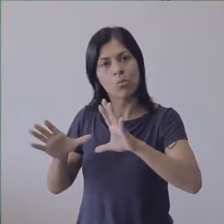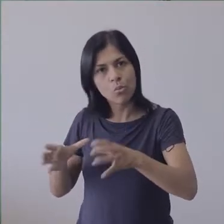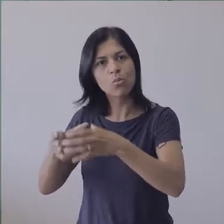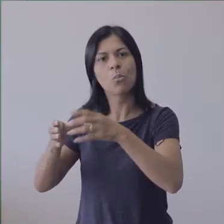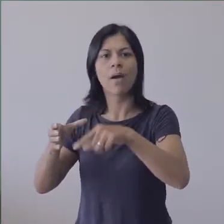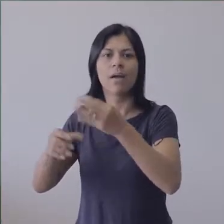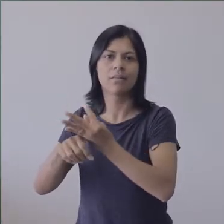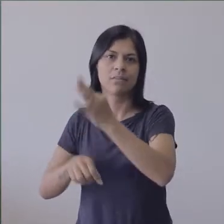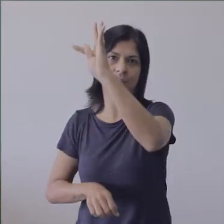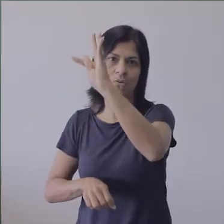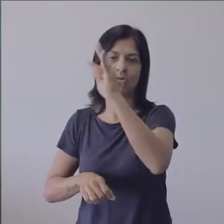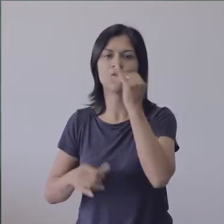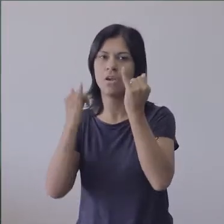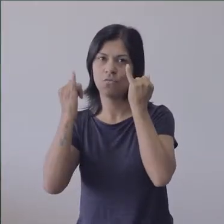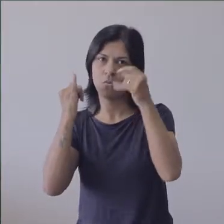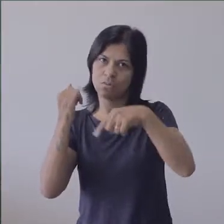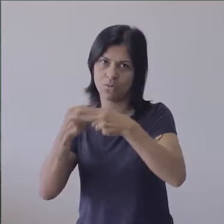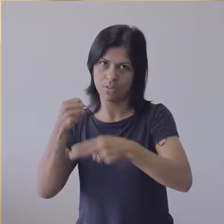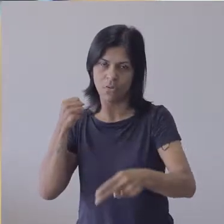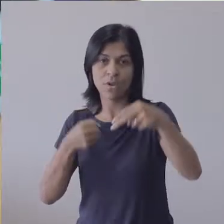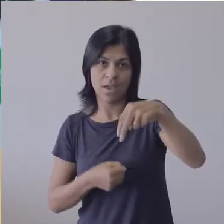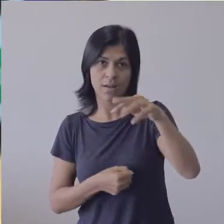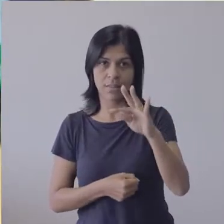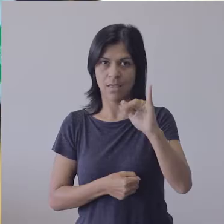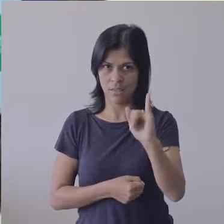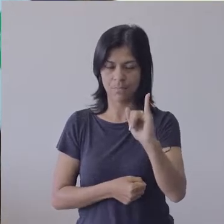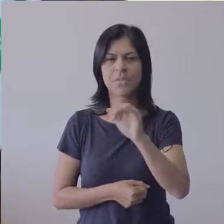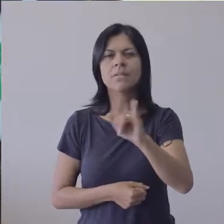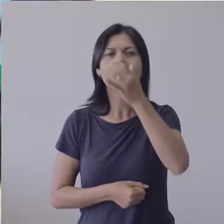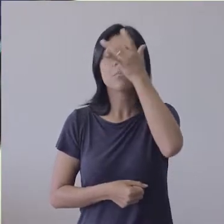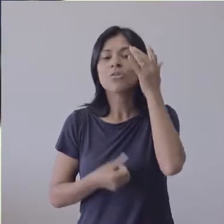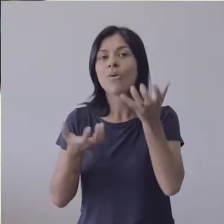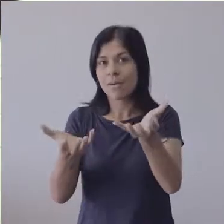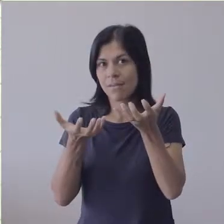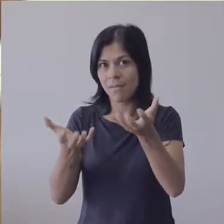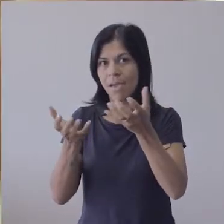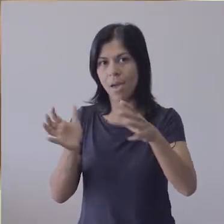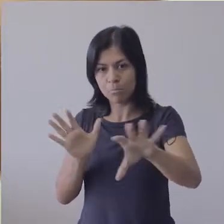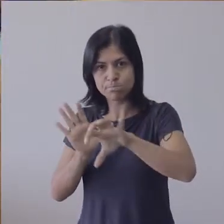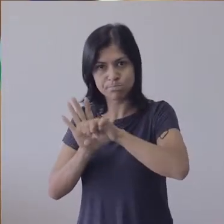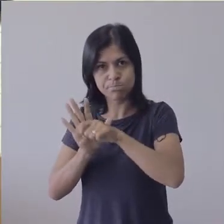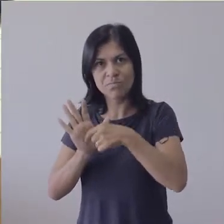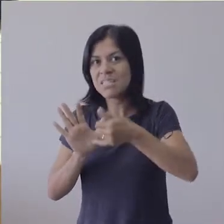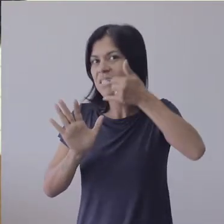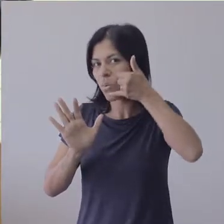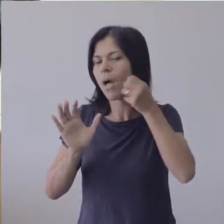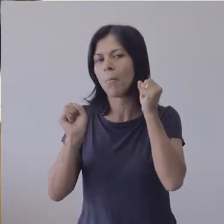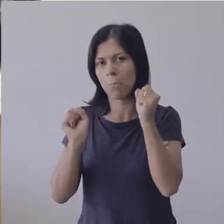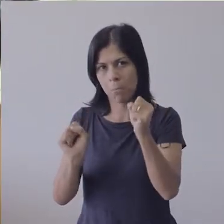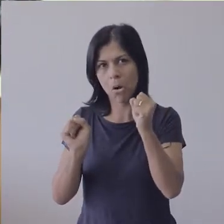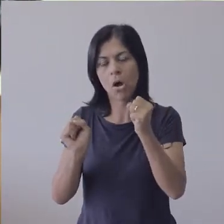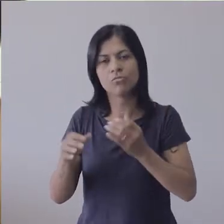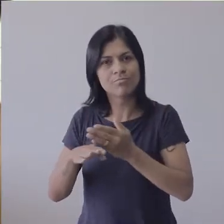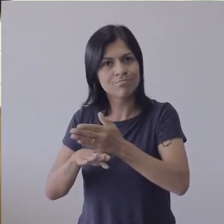Tecnologia da Informação da UFIS, o NTI. Para baixar o aplicativo, basta acessar a Play Store em seu celular,